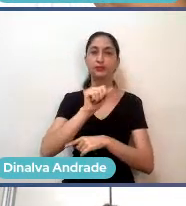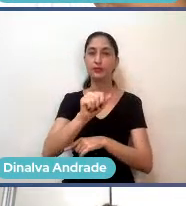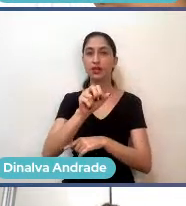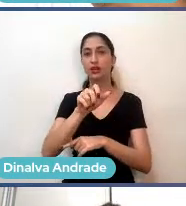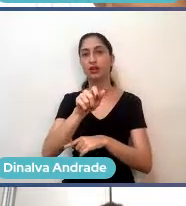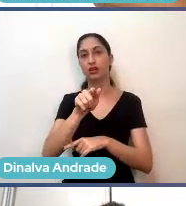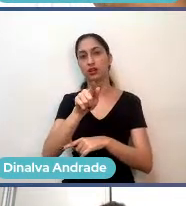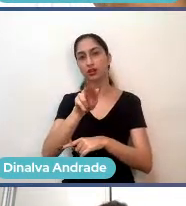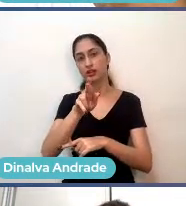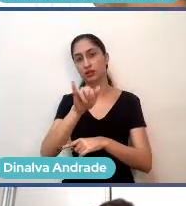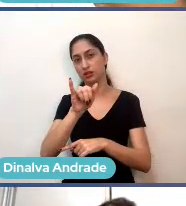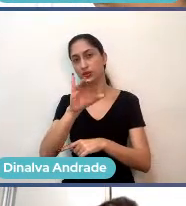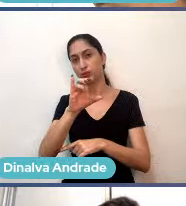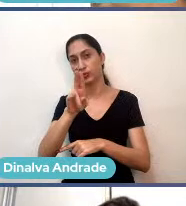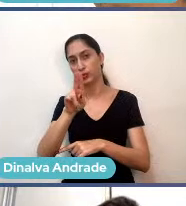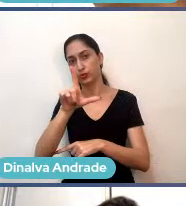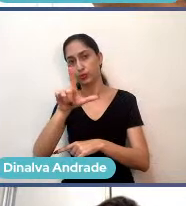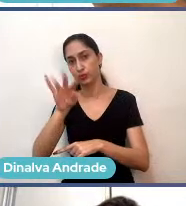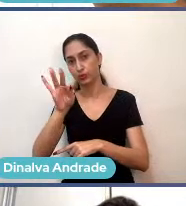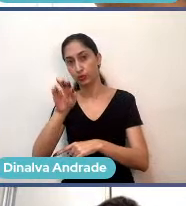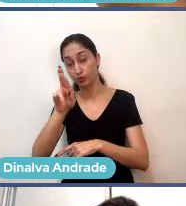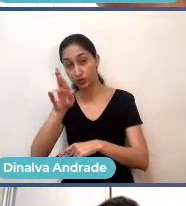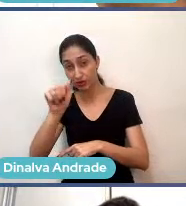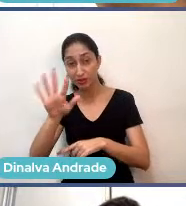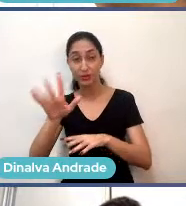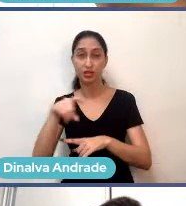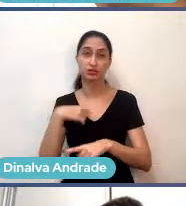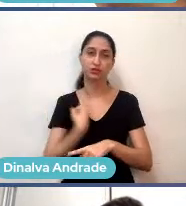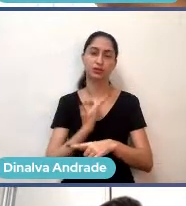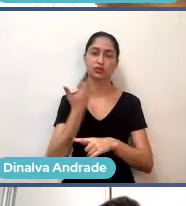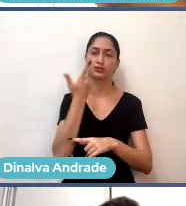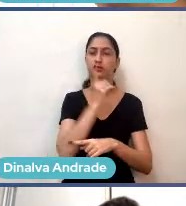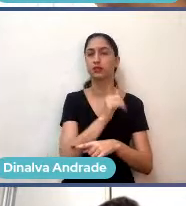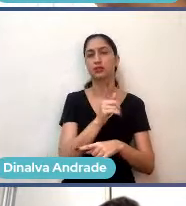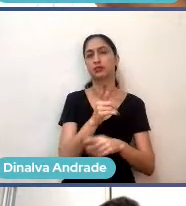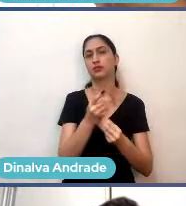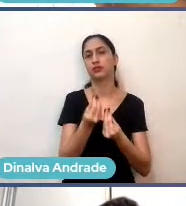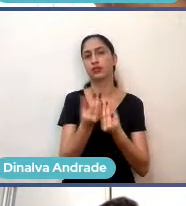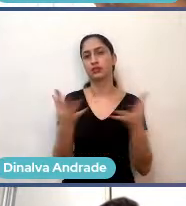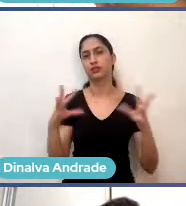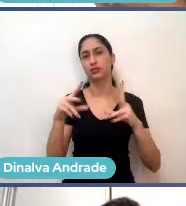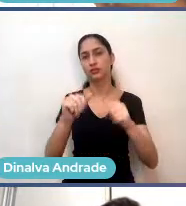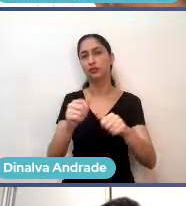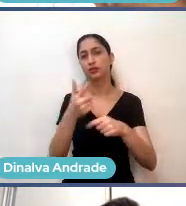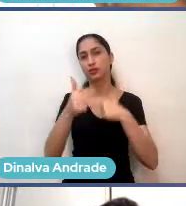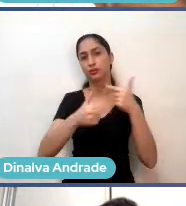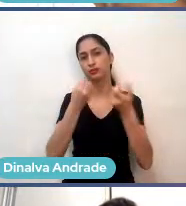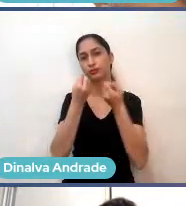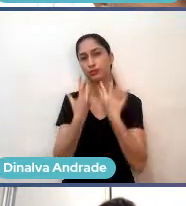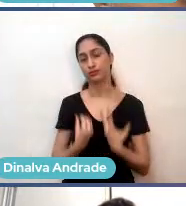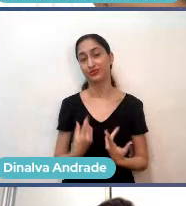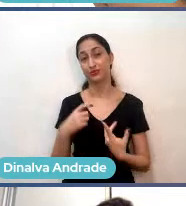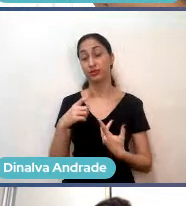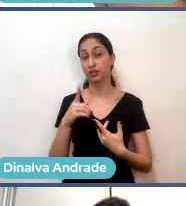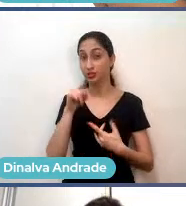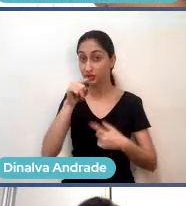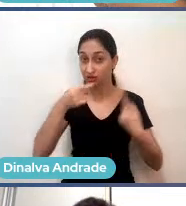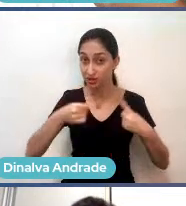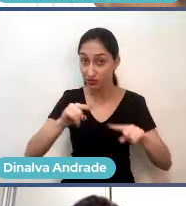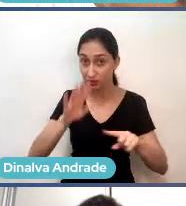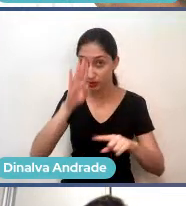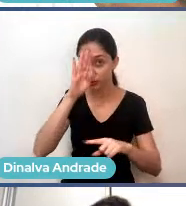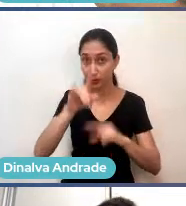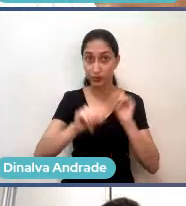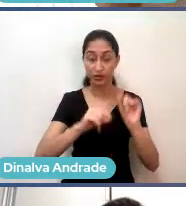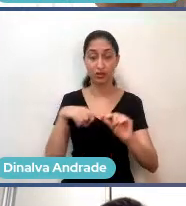mas a gente conseguiu trazer mais produtividade para todo mundo e isso foi um desafio grande, é você enxergar que a cultura